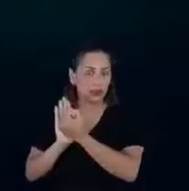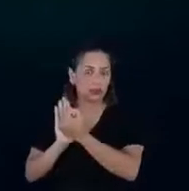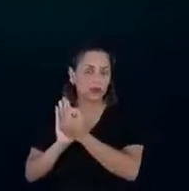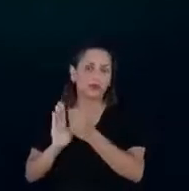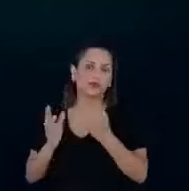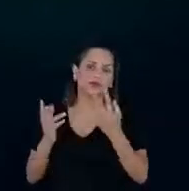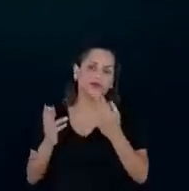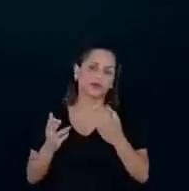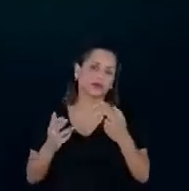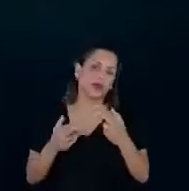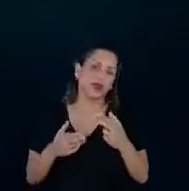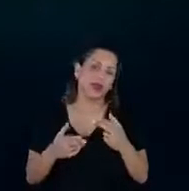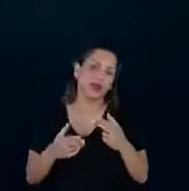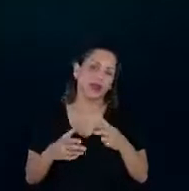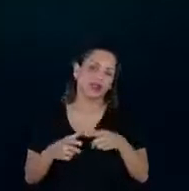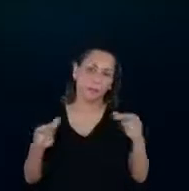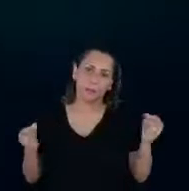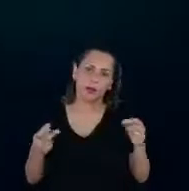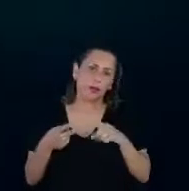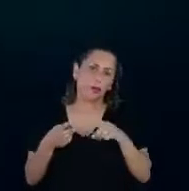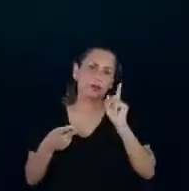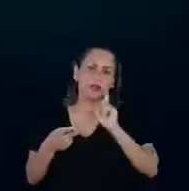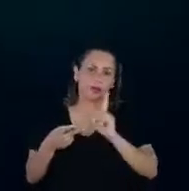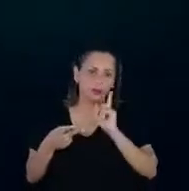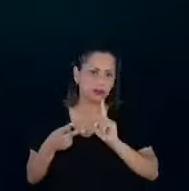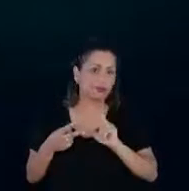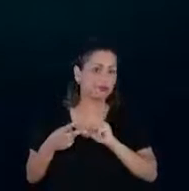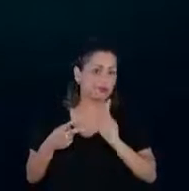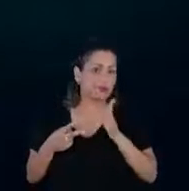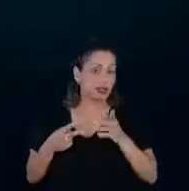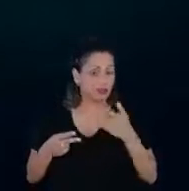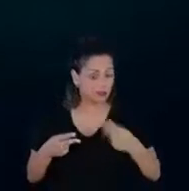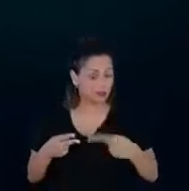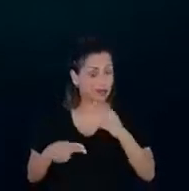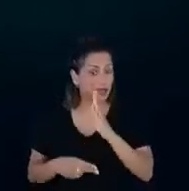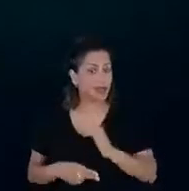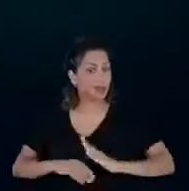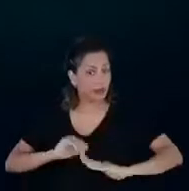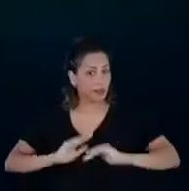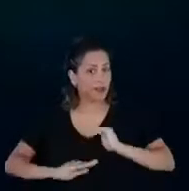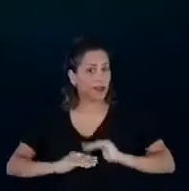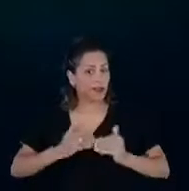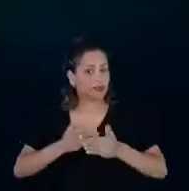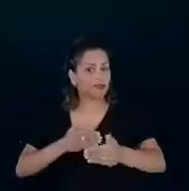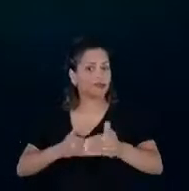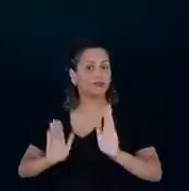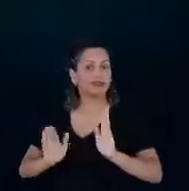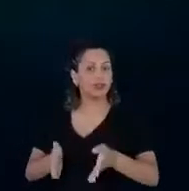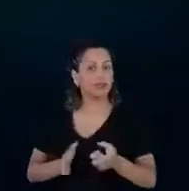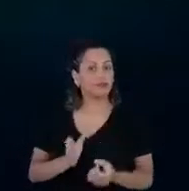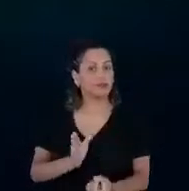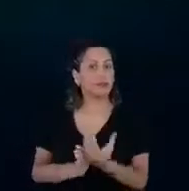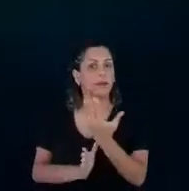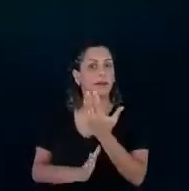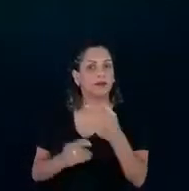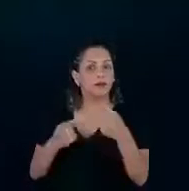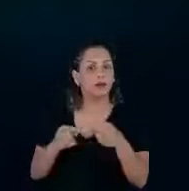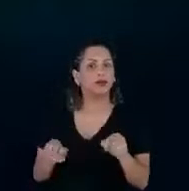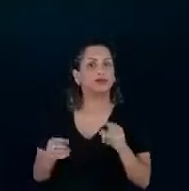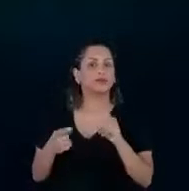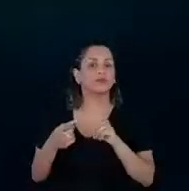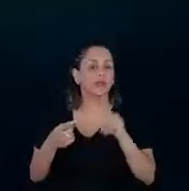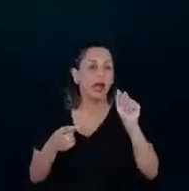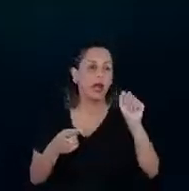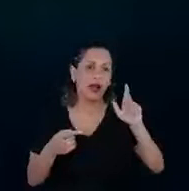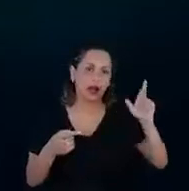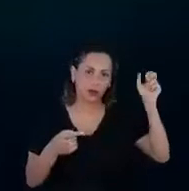Unidos. Então, gente trouxe também essa prática para o Brasil e já implementou agora para ar-condicionado, que vai